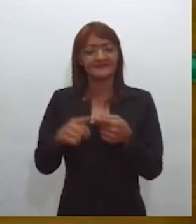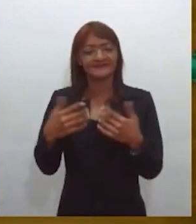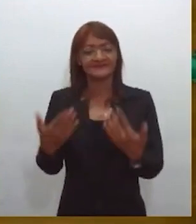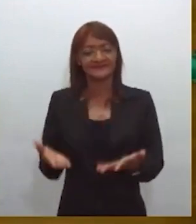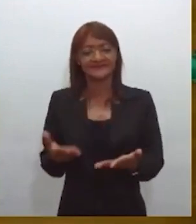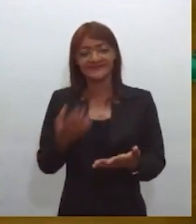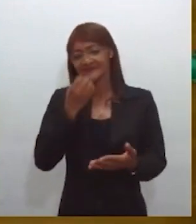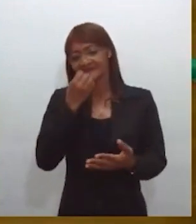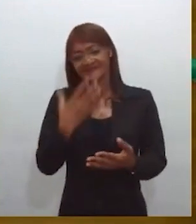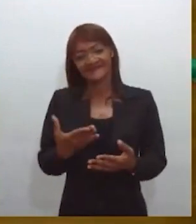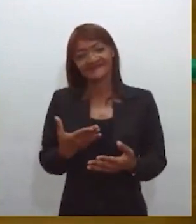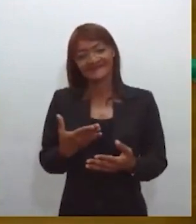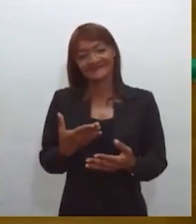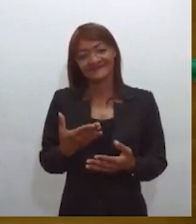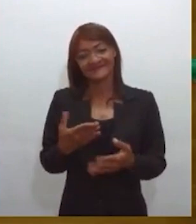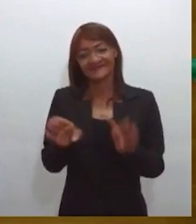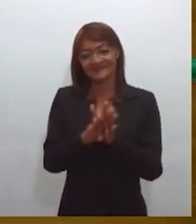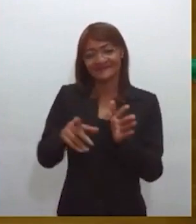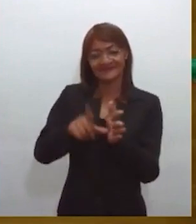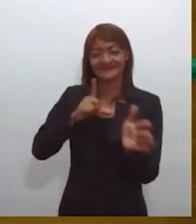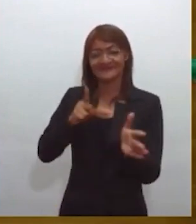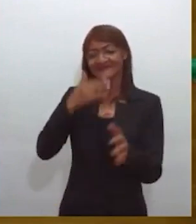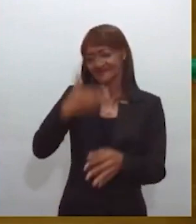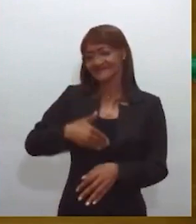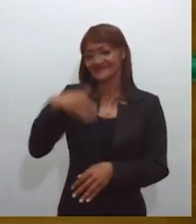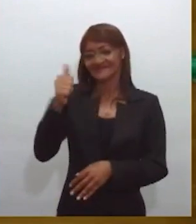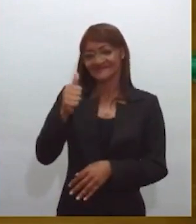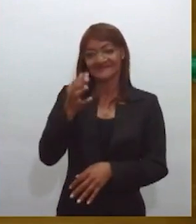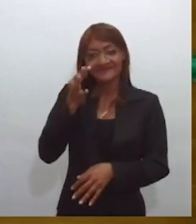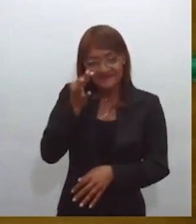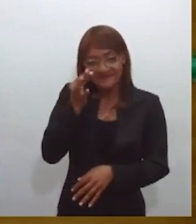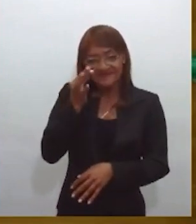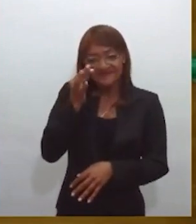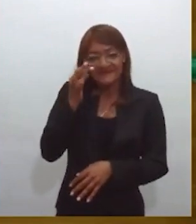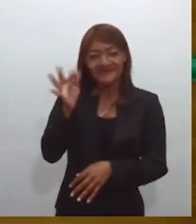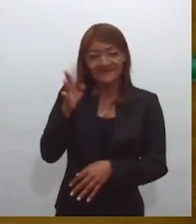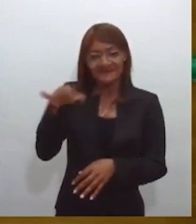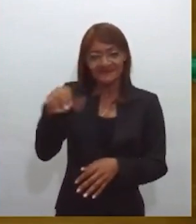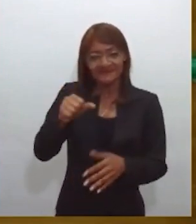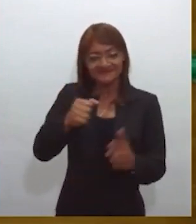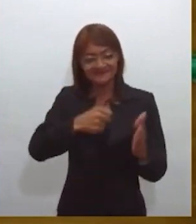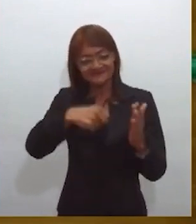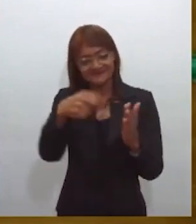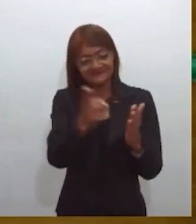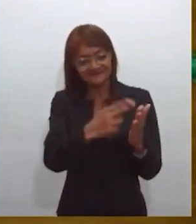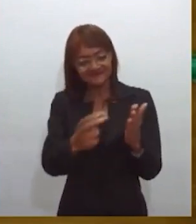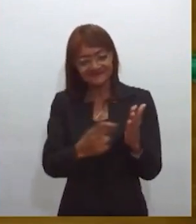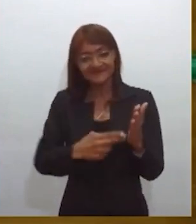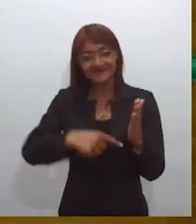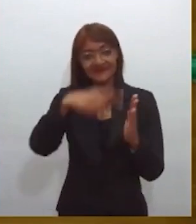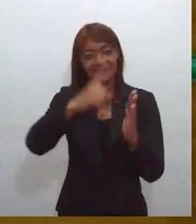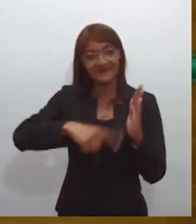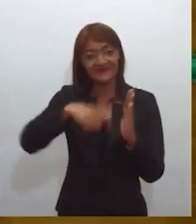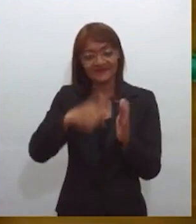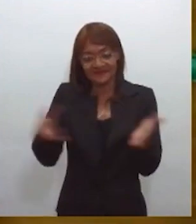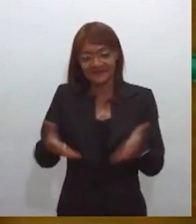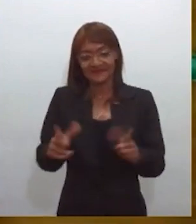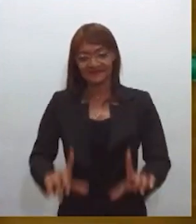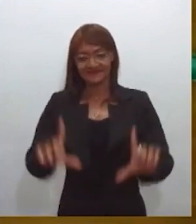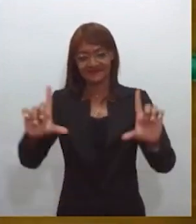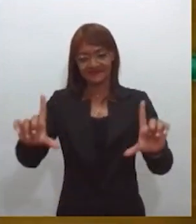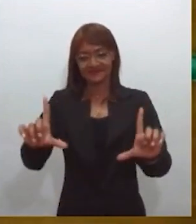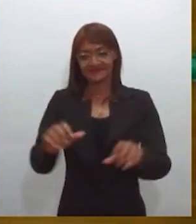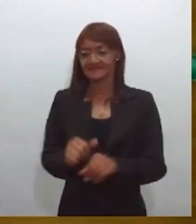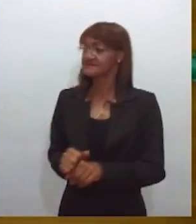E como eu disse, se chegar mais cedo, vai ver o Felipe trabalhando na hora uma obra que vai ficar exposta durante esse dia. Inclusive, eu vou